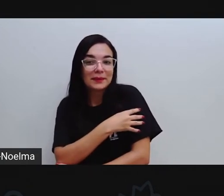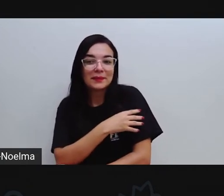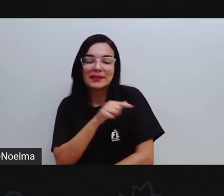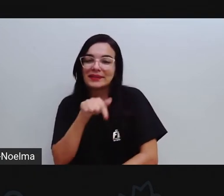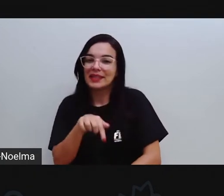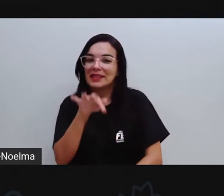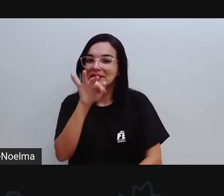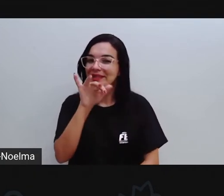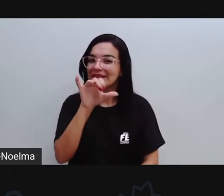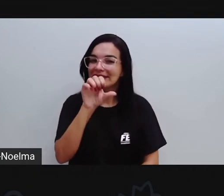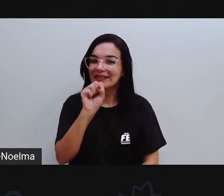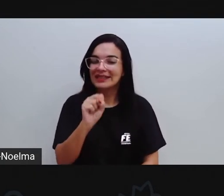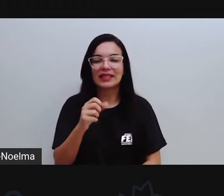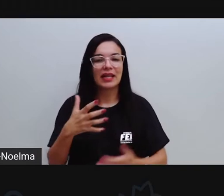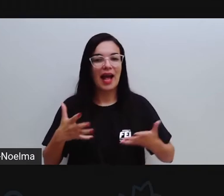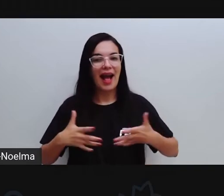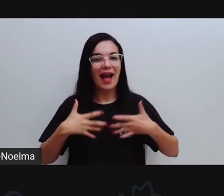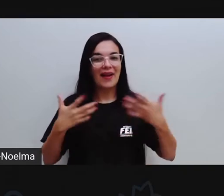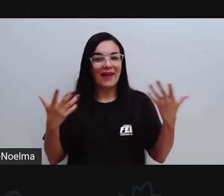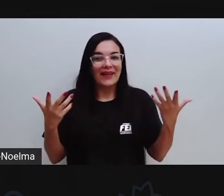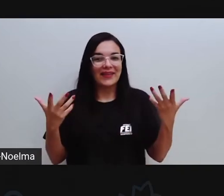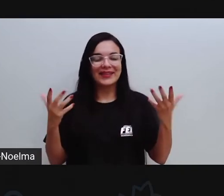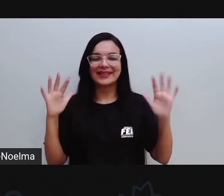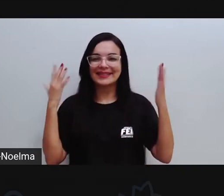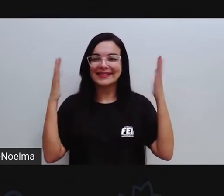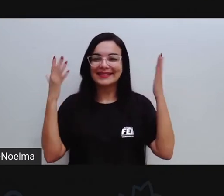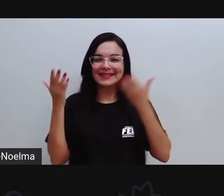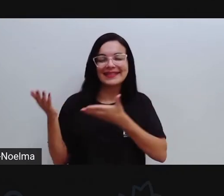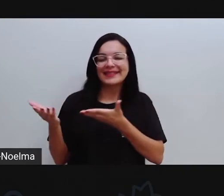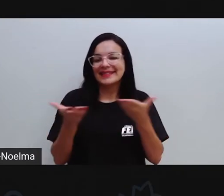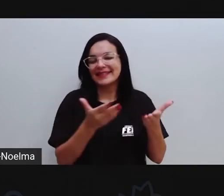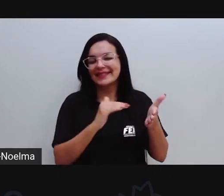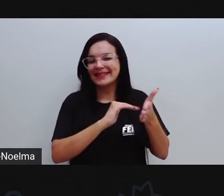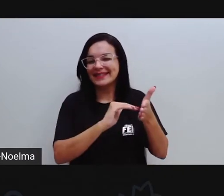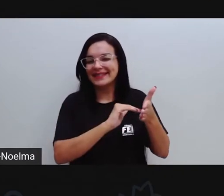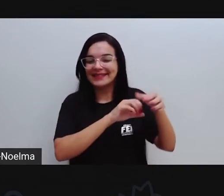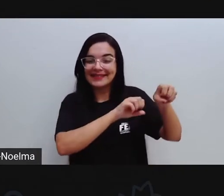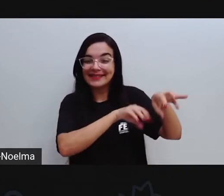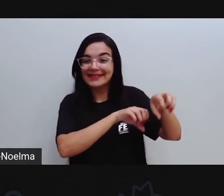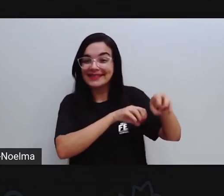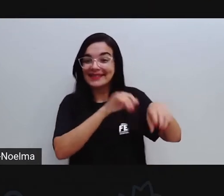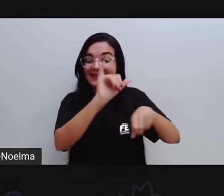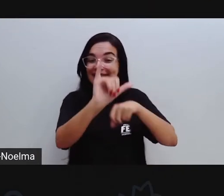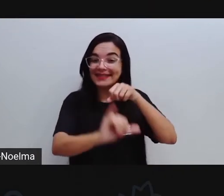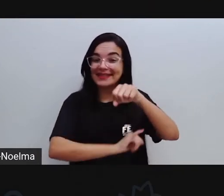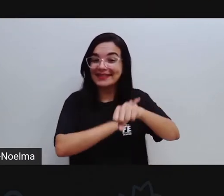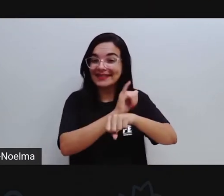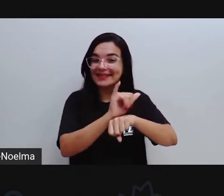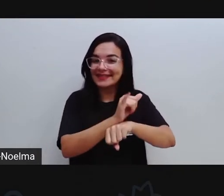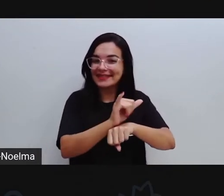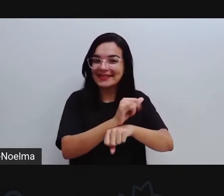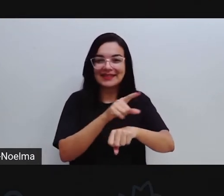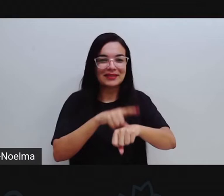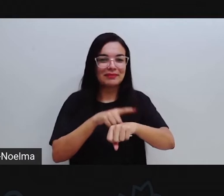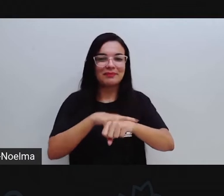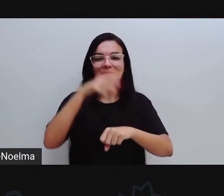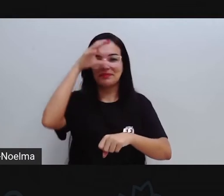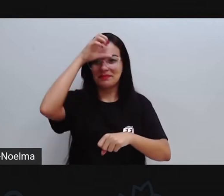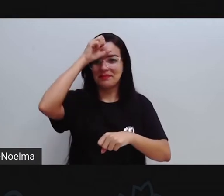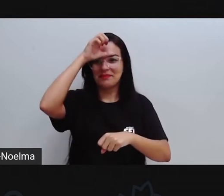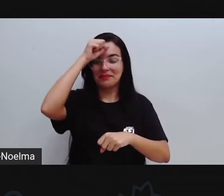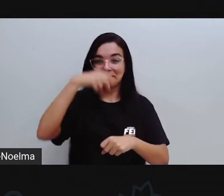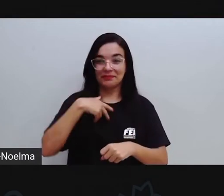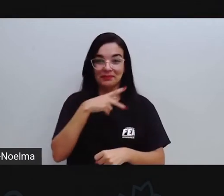cidade feira de Santana. É com a enorme alegria que a gente recebe vocês aqui no nosso canal para mais um momento de muito aprendizado.